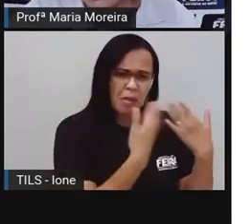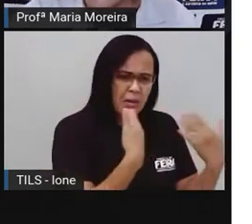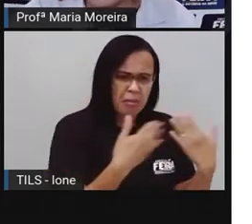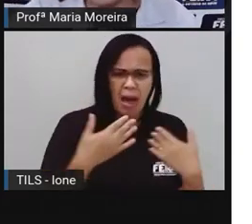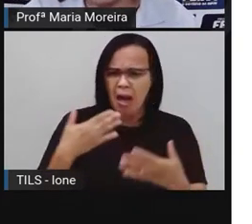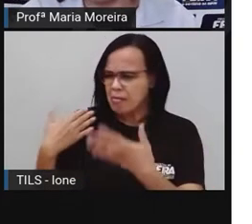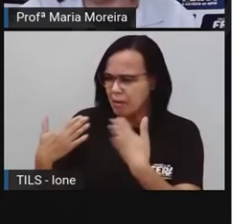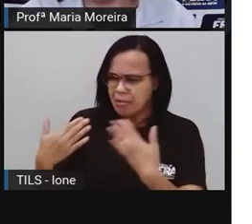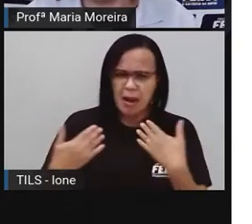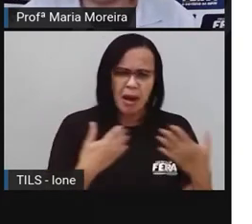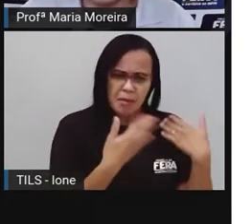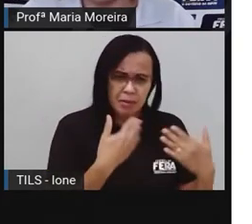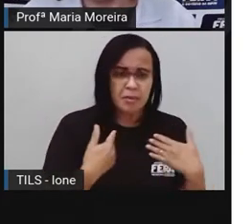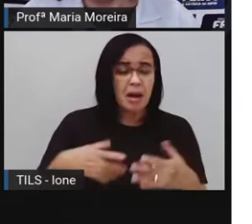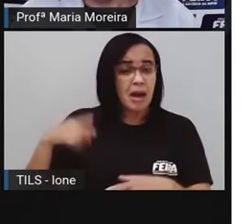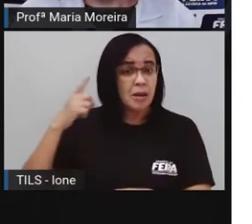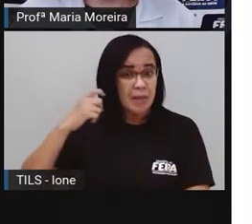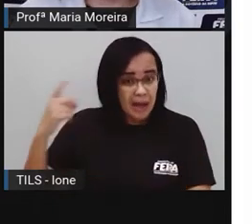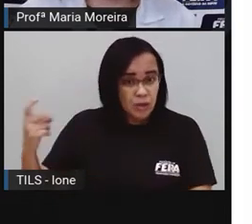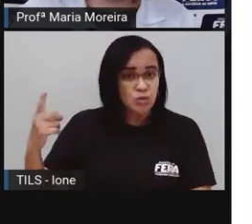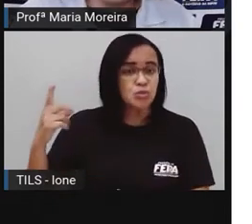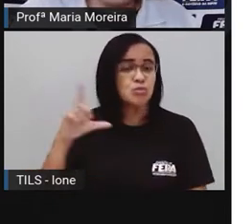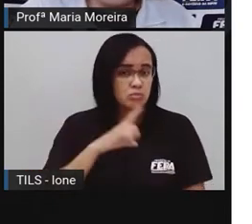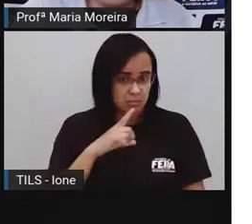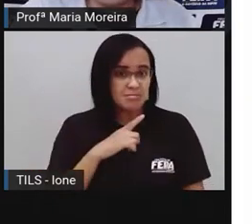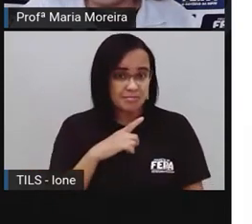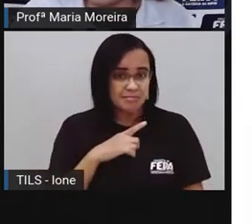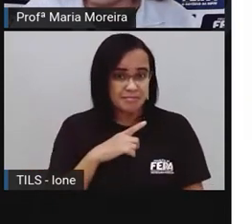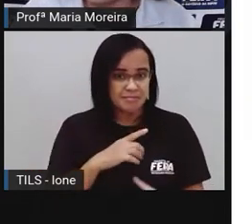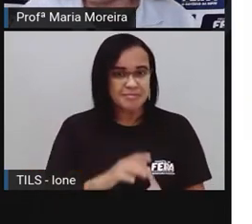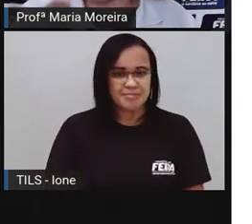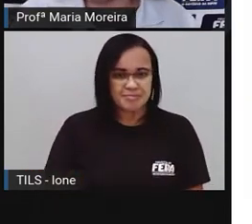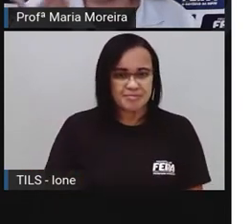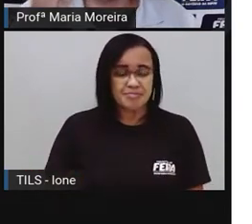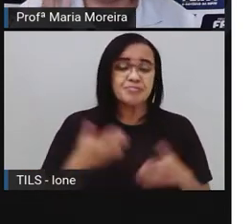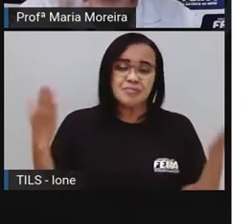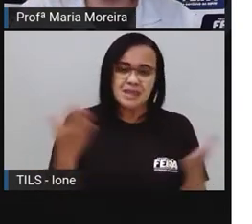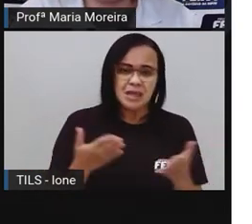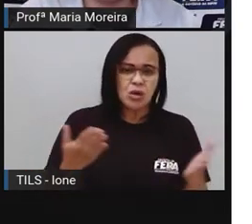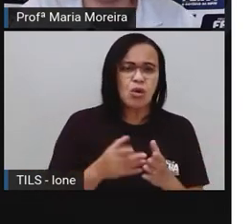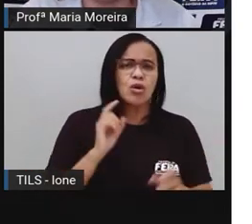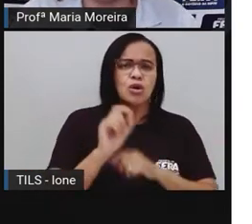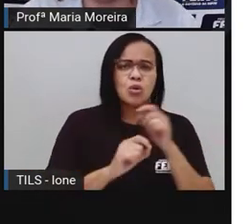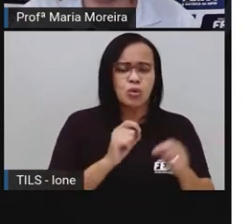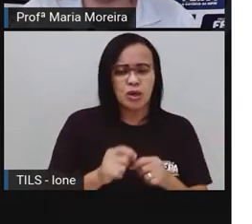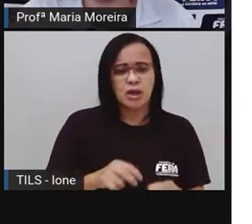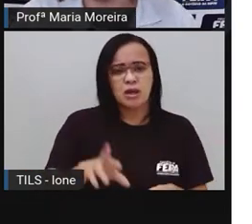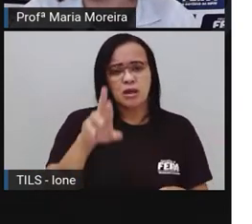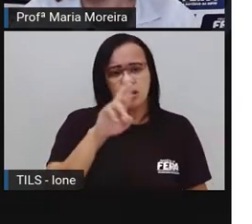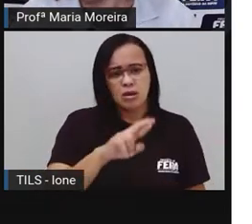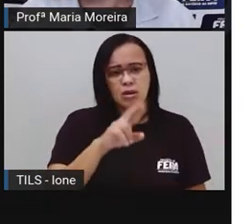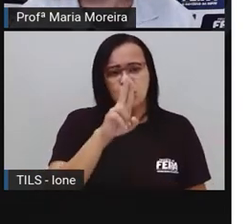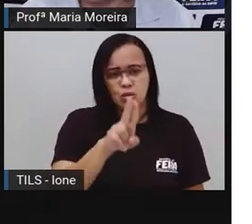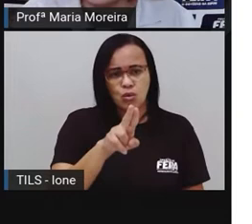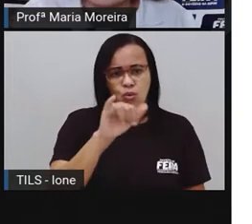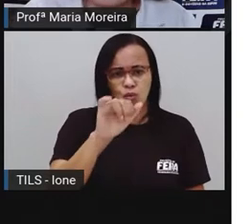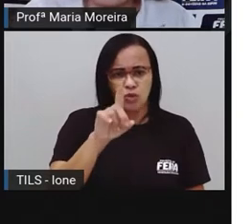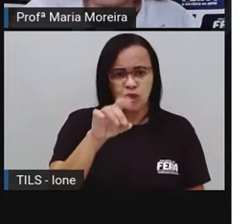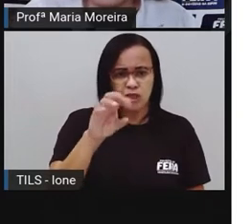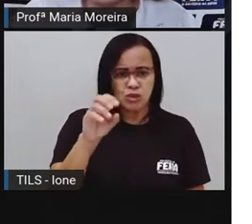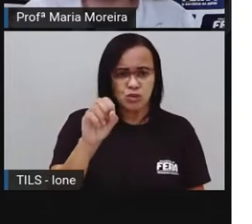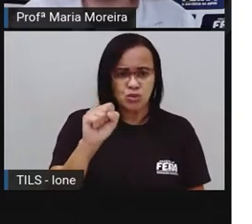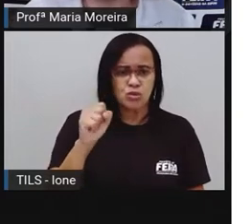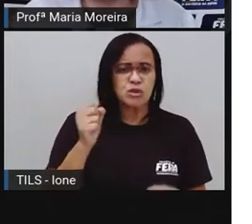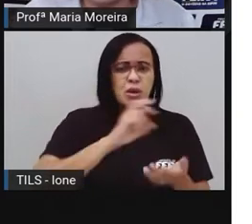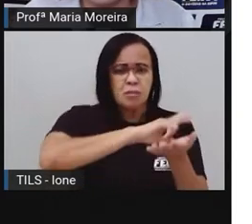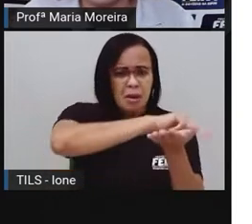faz parte aí da poluição sonora. Ruídos domésticos, como, por exemplo, o som do abençoado do liquidificador, aspirador de